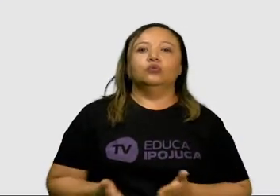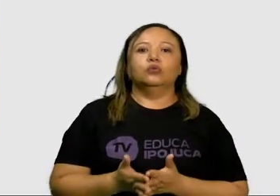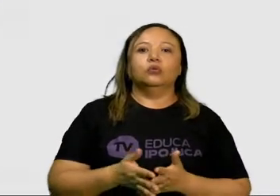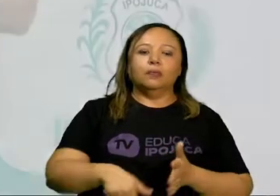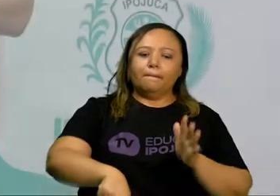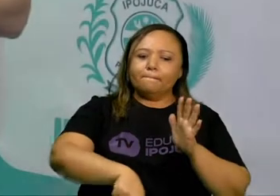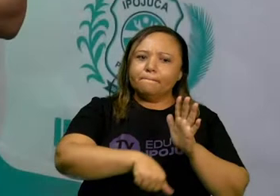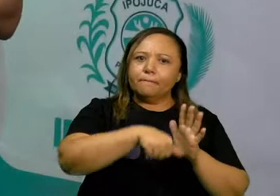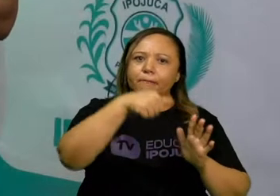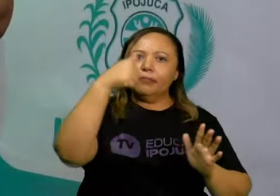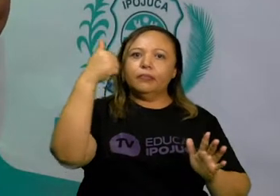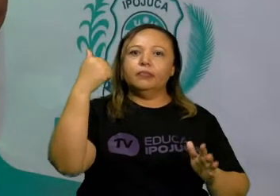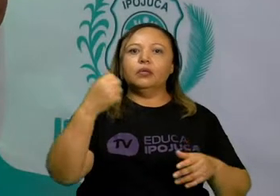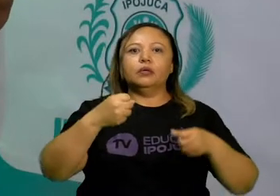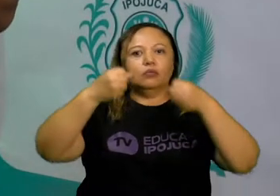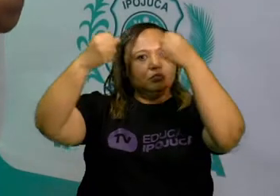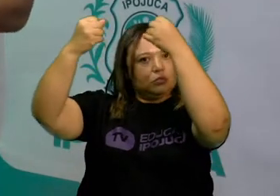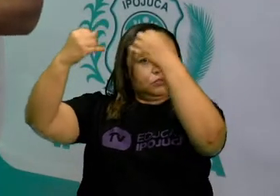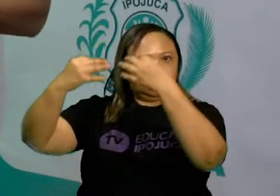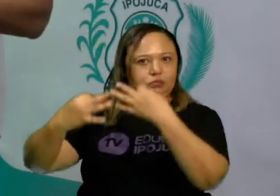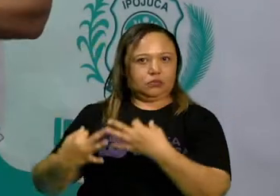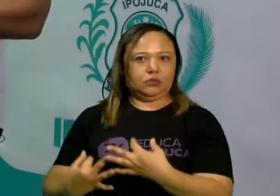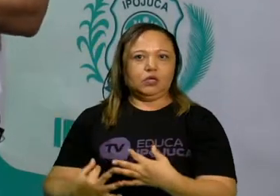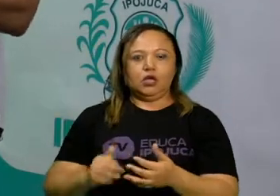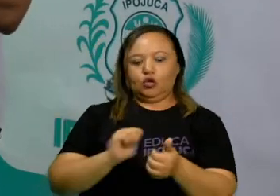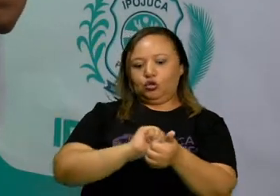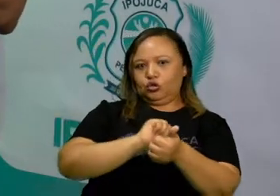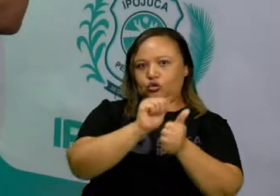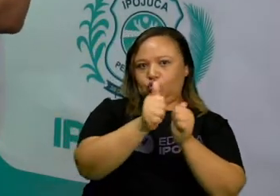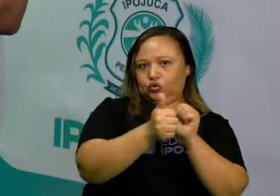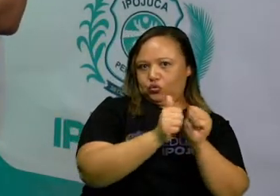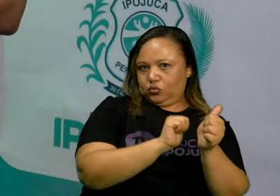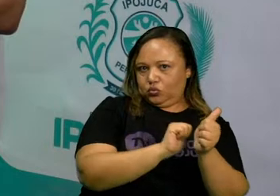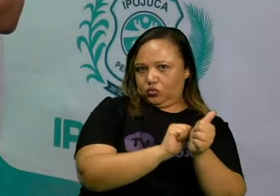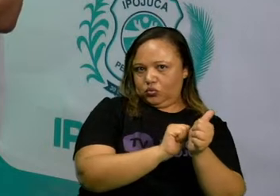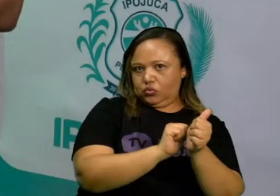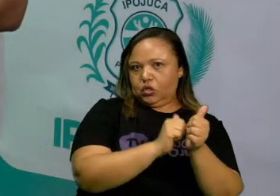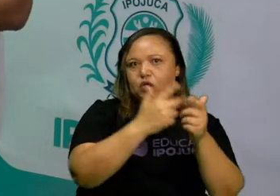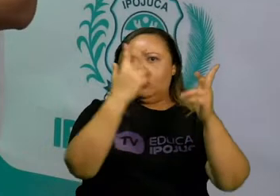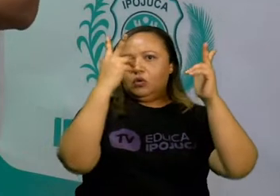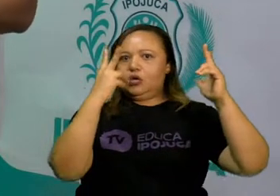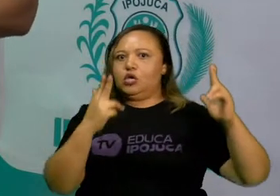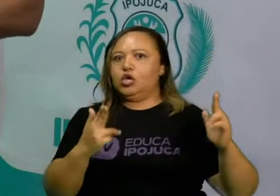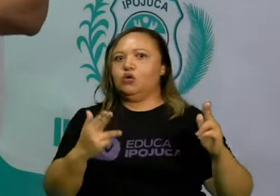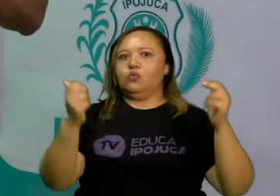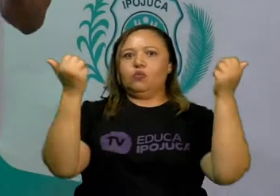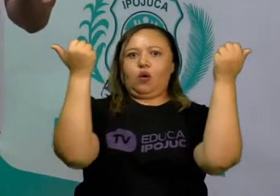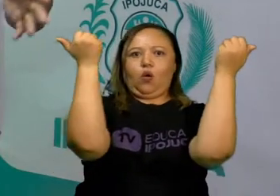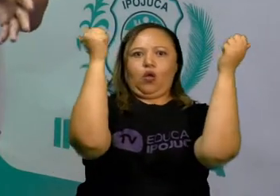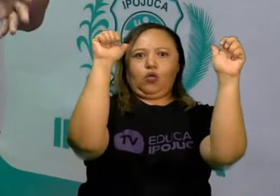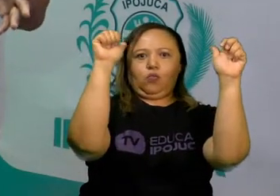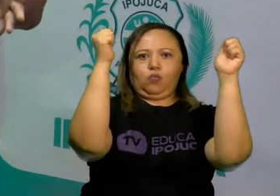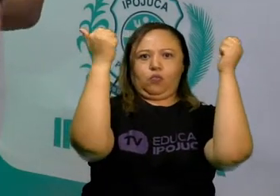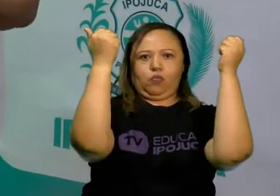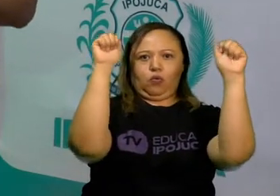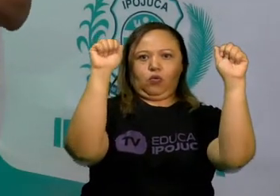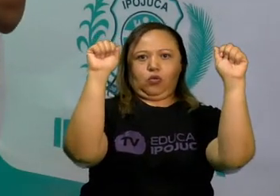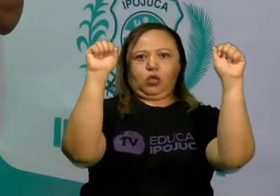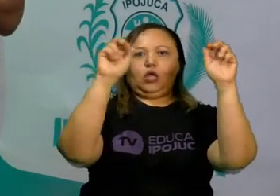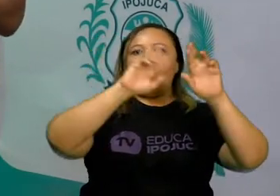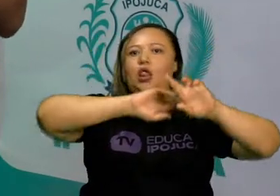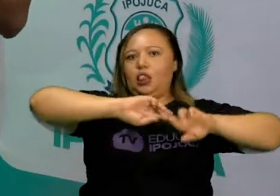Primeiramente, a gente tem que deixar claro que jogo não é sinônimo de esporte, são atividades totalmente diferentes,